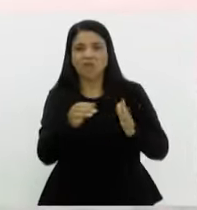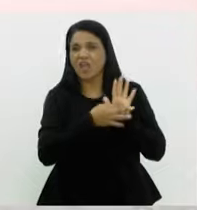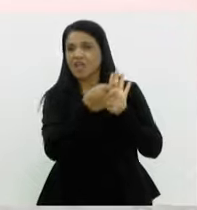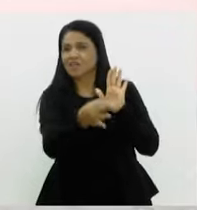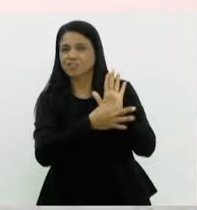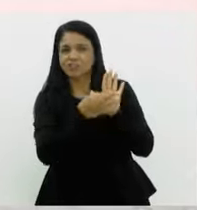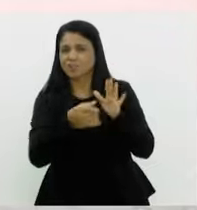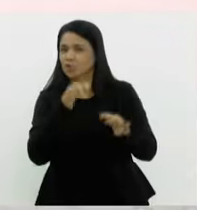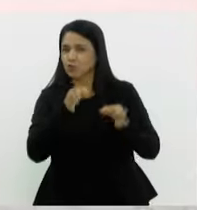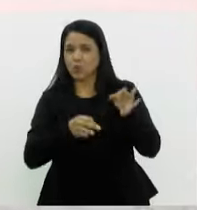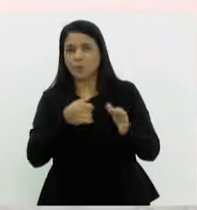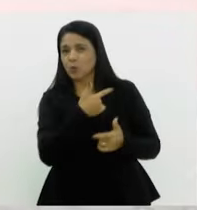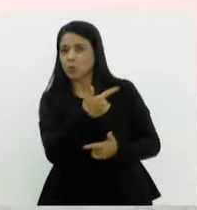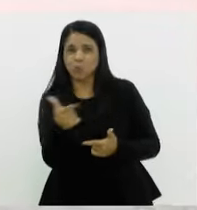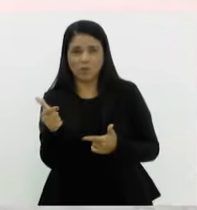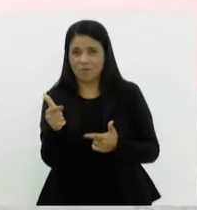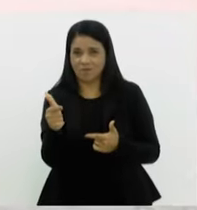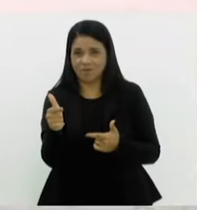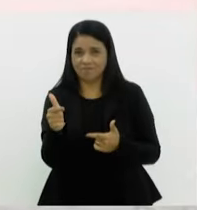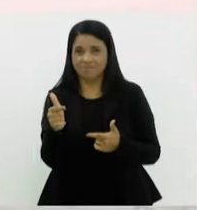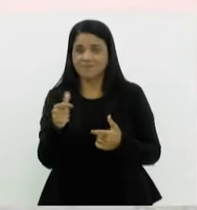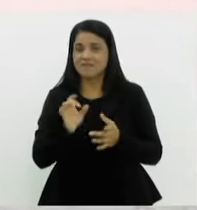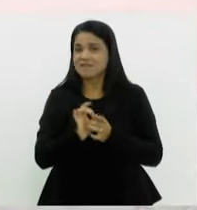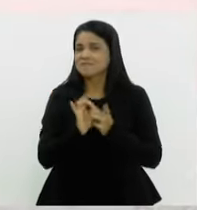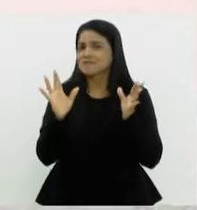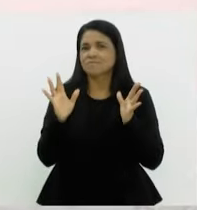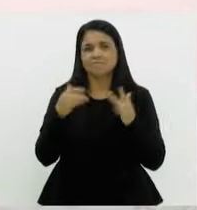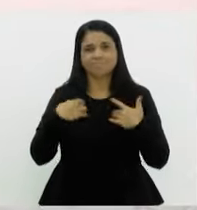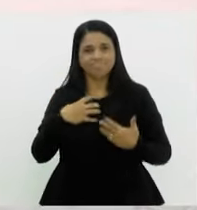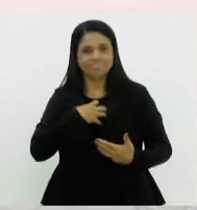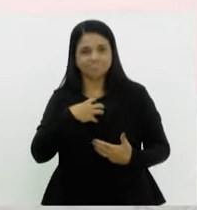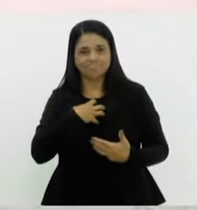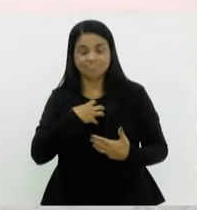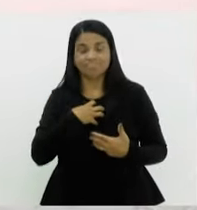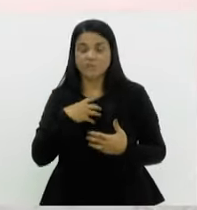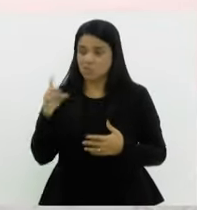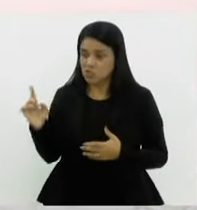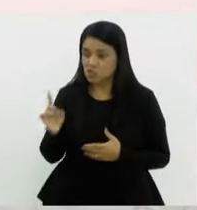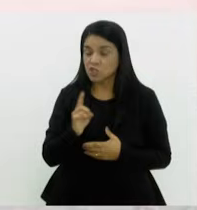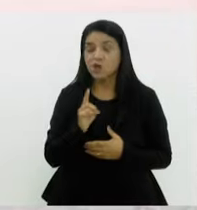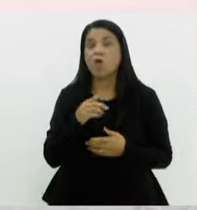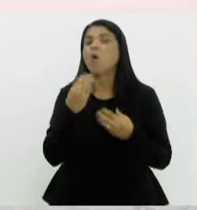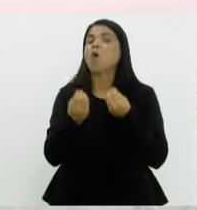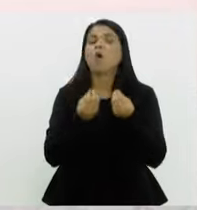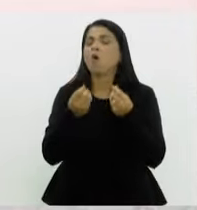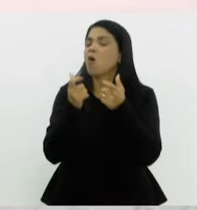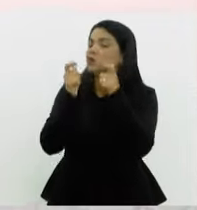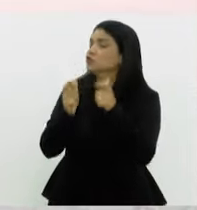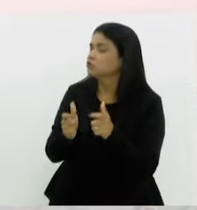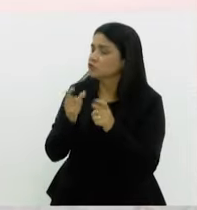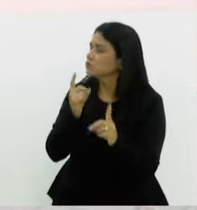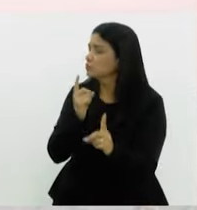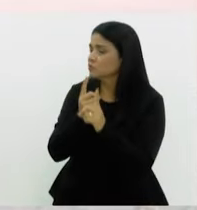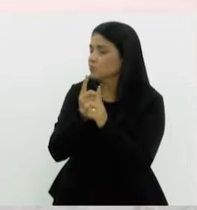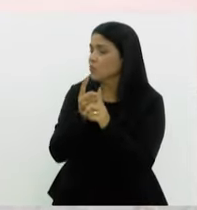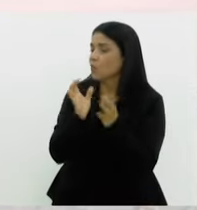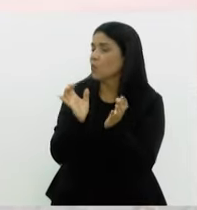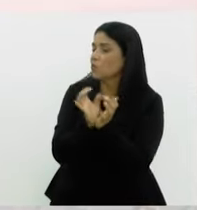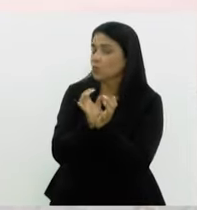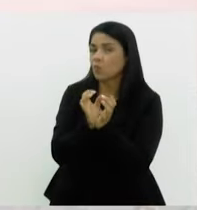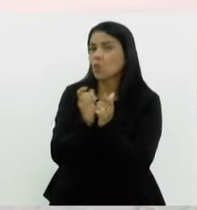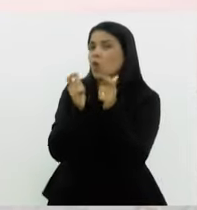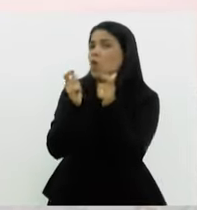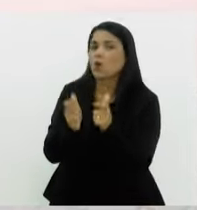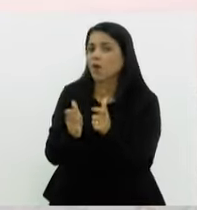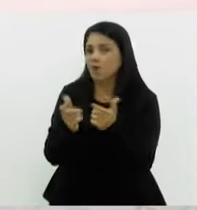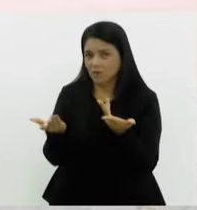julgamento. Então, elas se sentem à vontade. Marcia, você falou que é só chegar. Onde encontrar o grupo e também qual é a localidade que acontecem